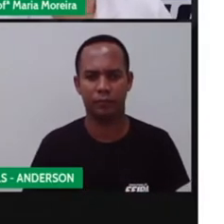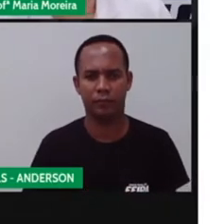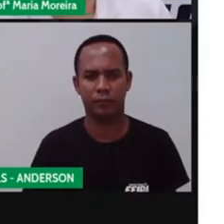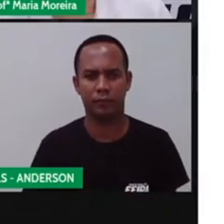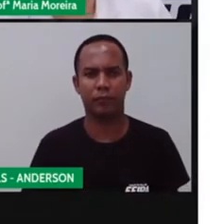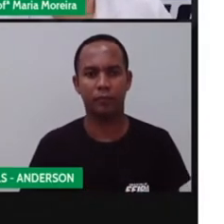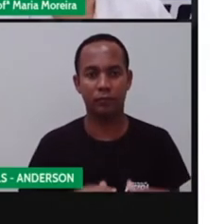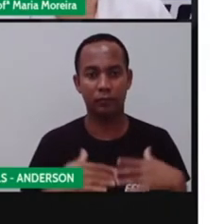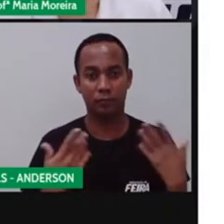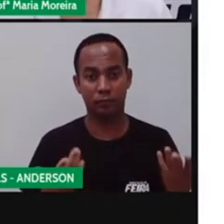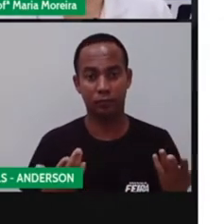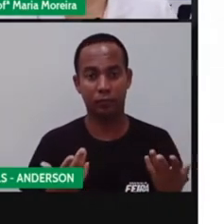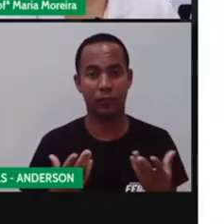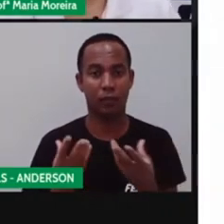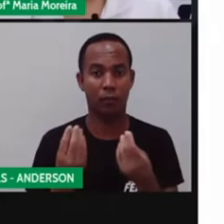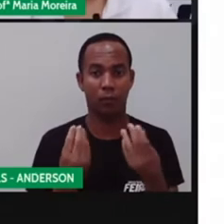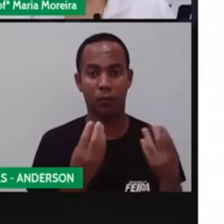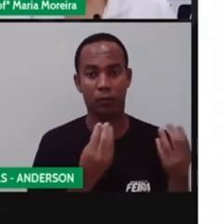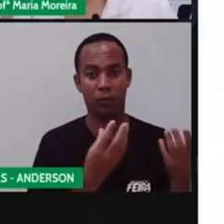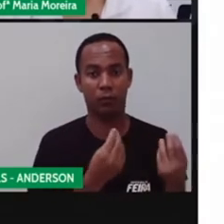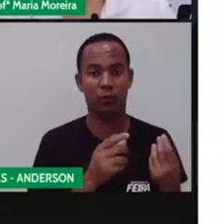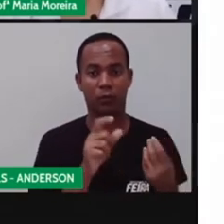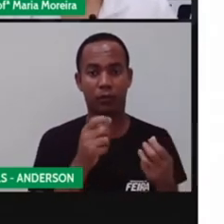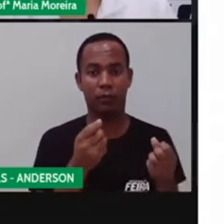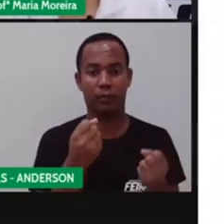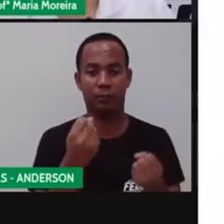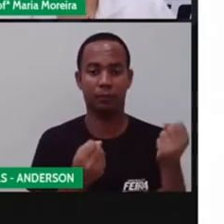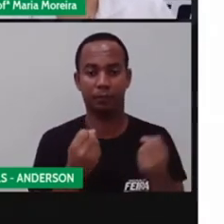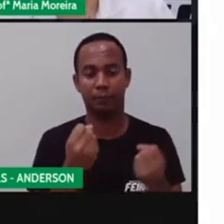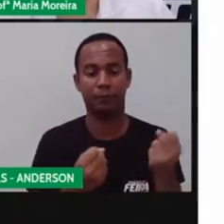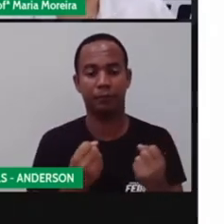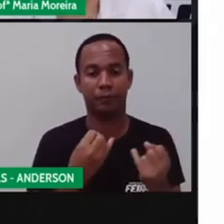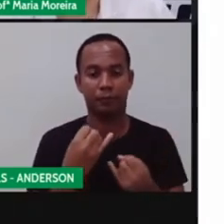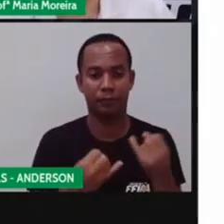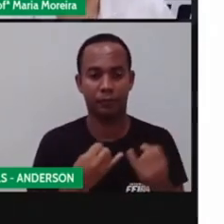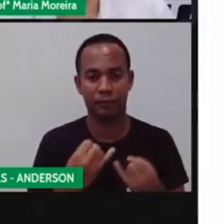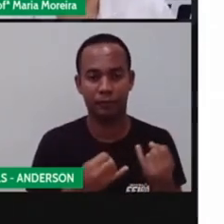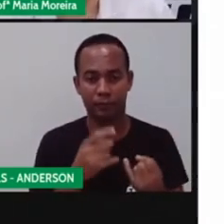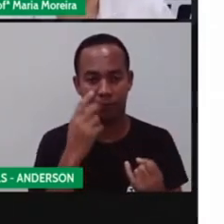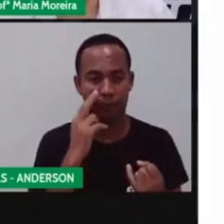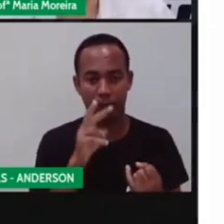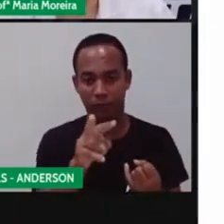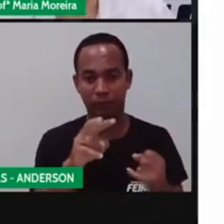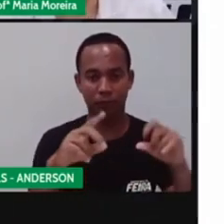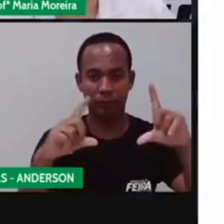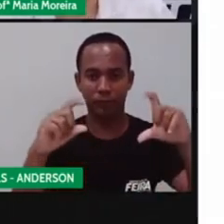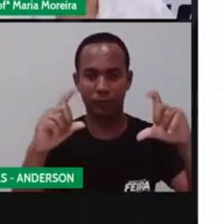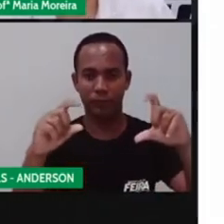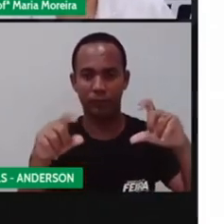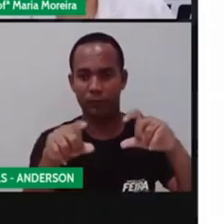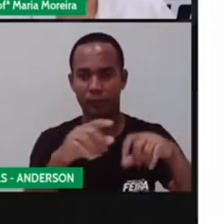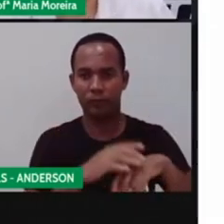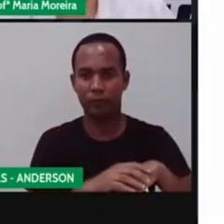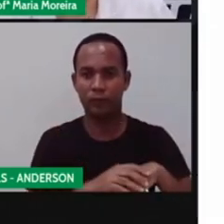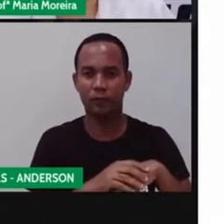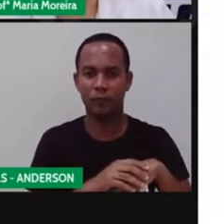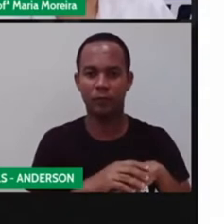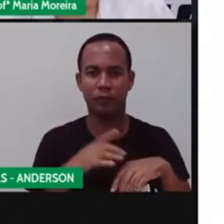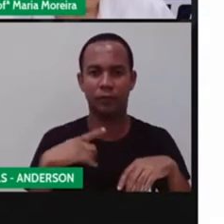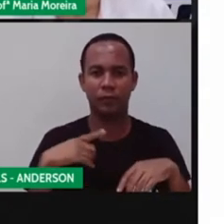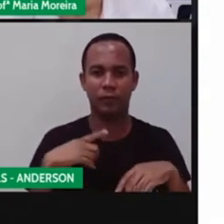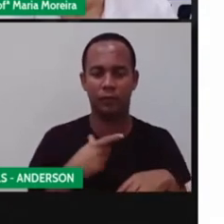Vamos lá. Hoje, eles são feitos de plástico, metal ou acrílico, não é isso? Olha só os exemplos aí. Tem